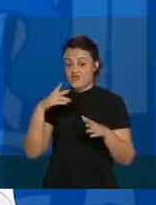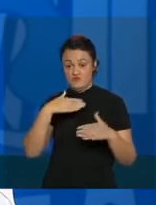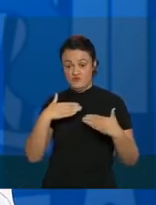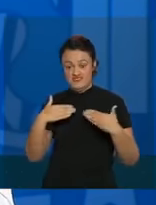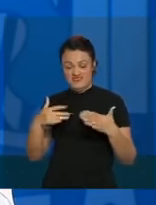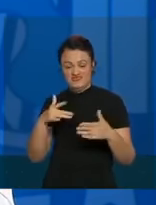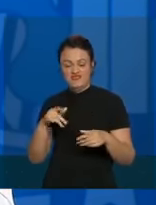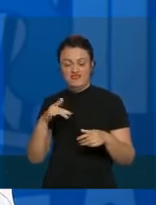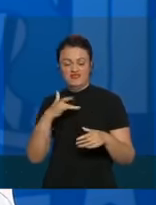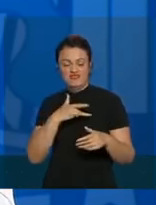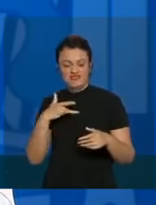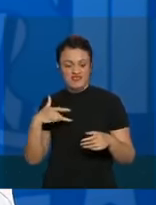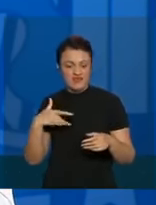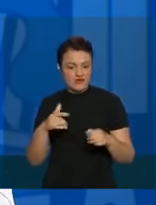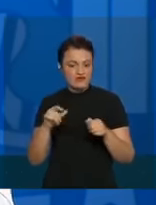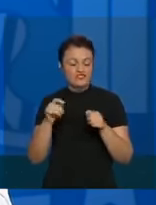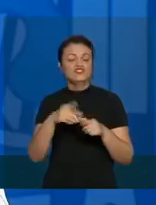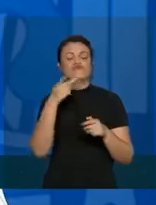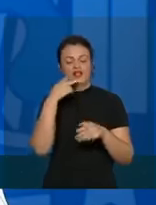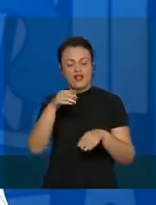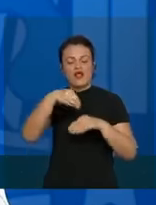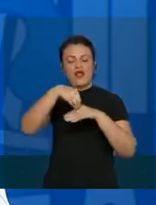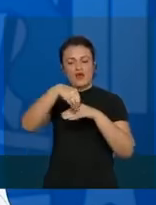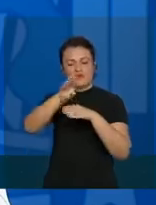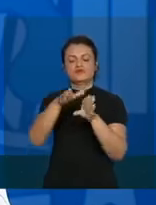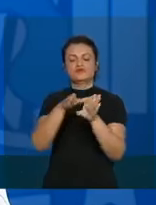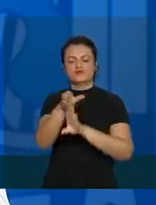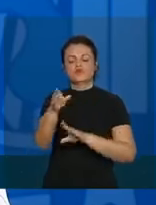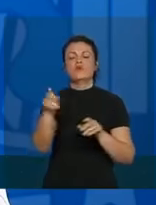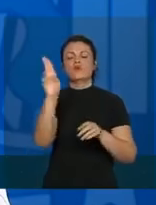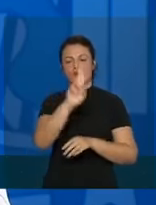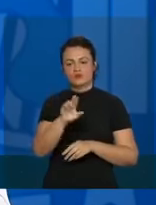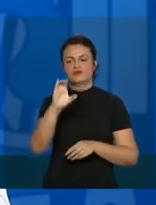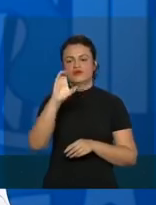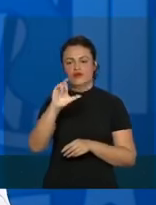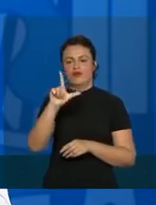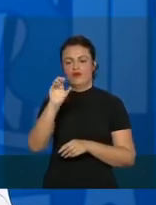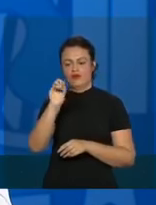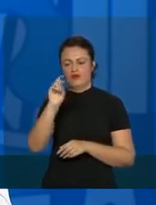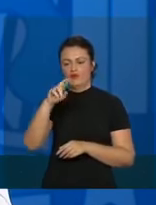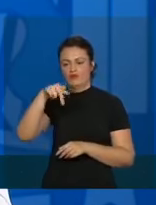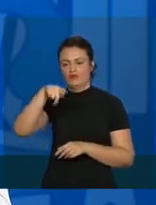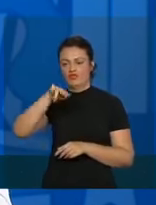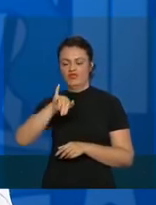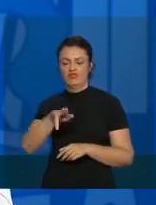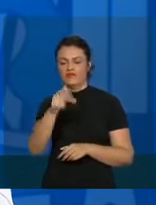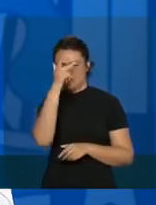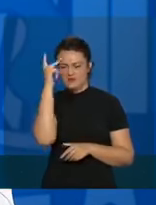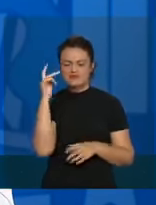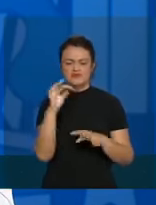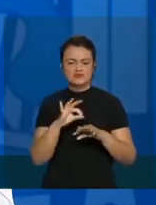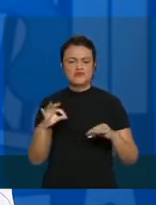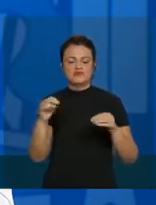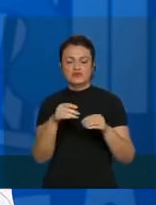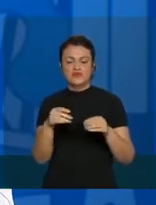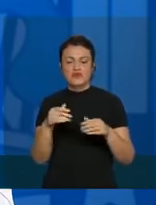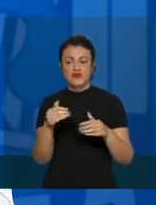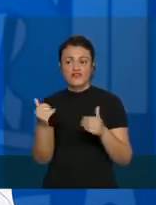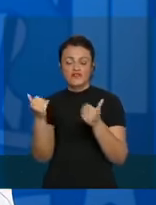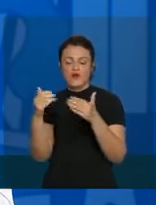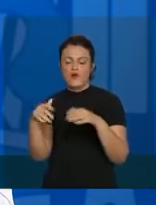Saúde, recomendar o uso geral da cloroquina para as pessoas fora de ambiente